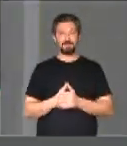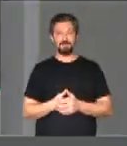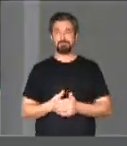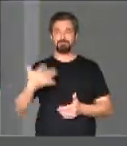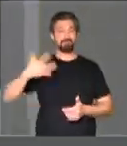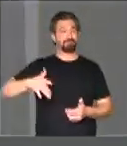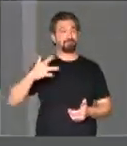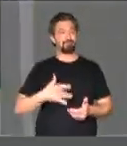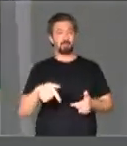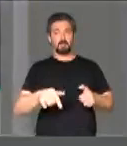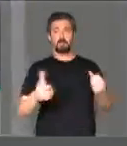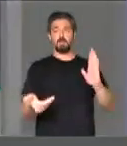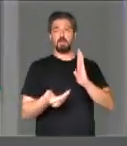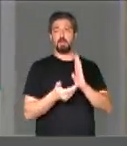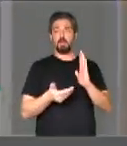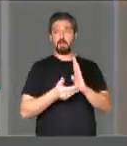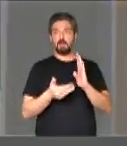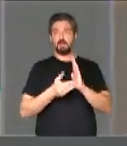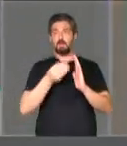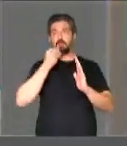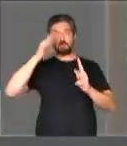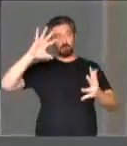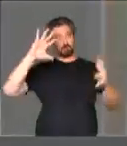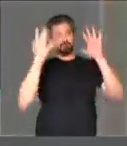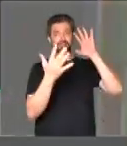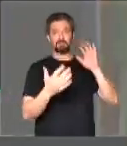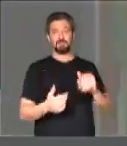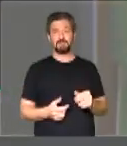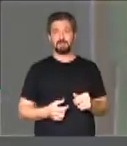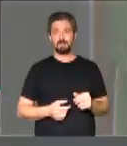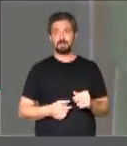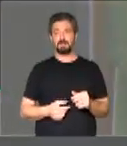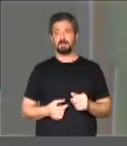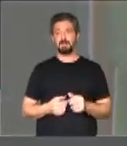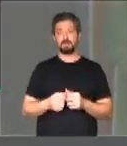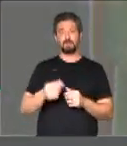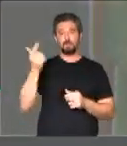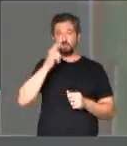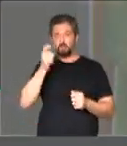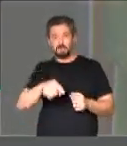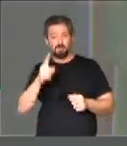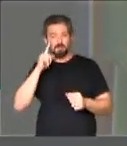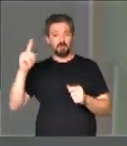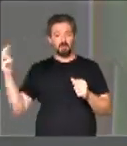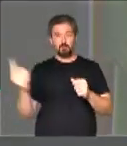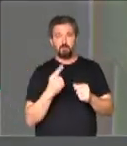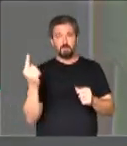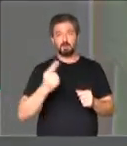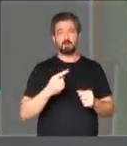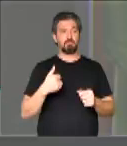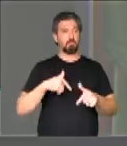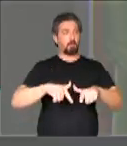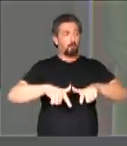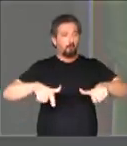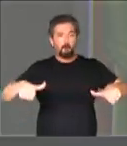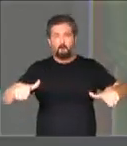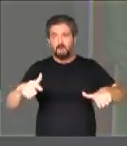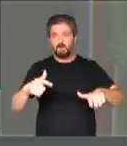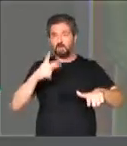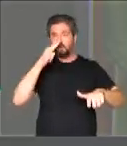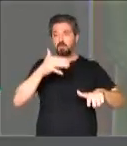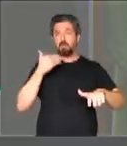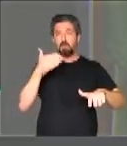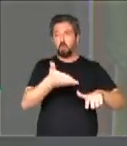E que pena que a Câmara não dá pra dar uma girandola, né? Não dá pra dar um corrupio aqui. Tá um mausoléu isso aqui hoje.